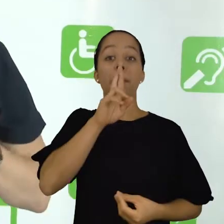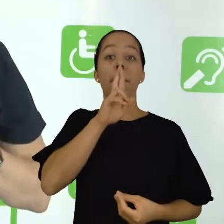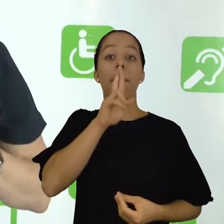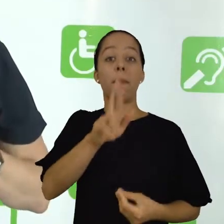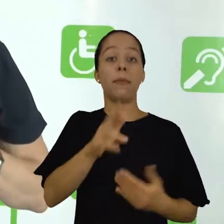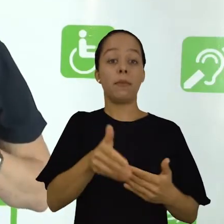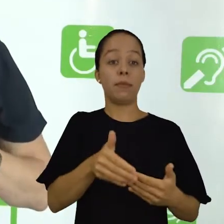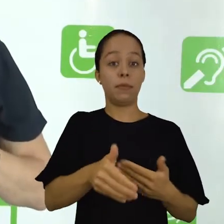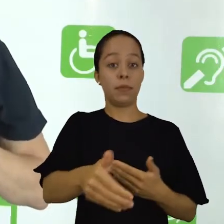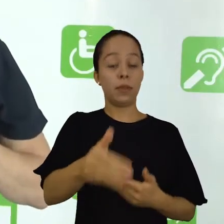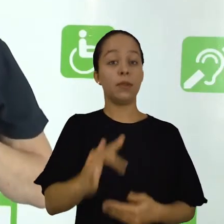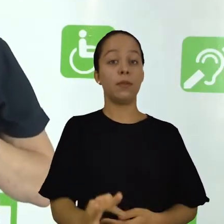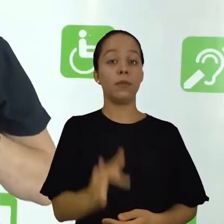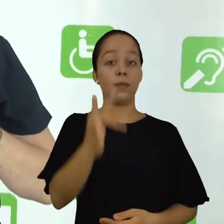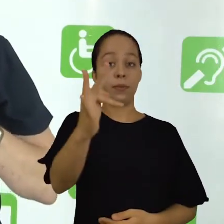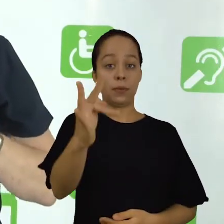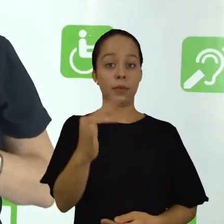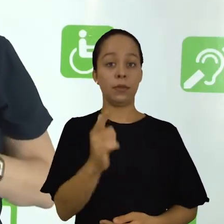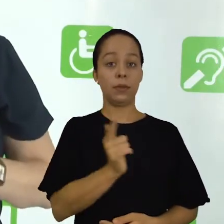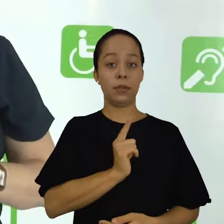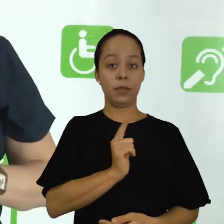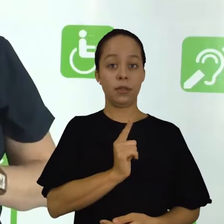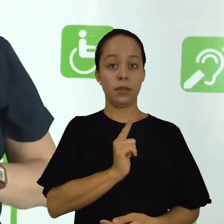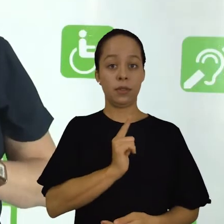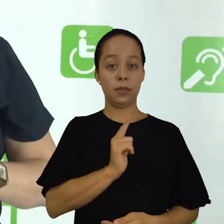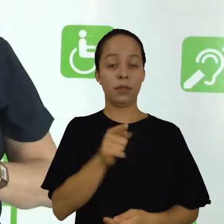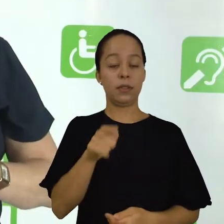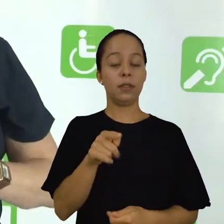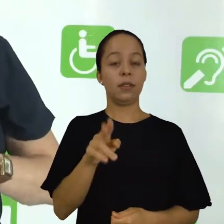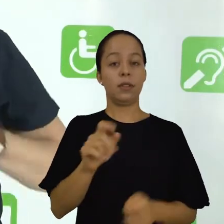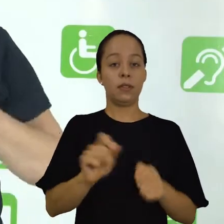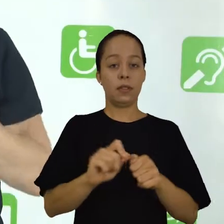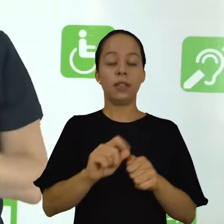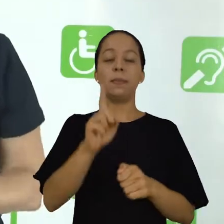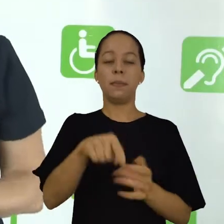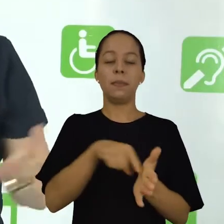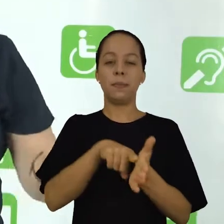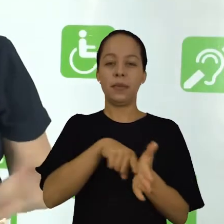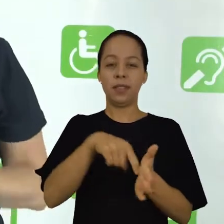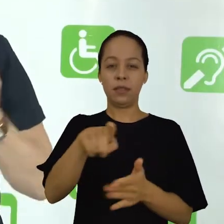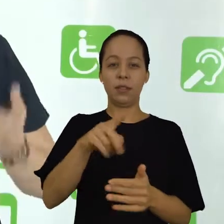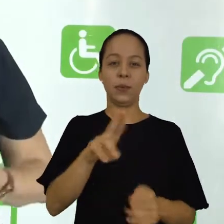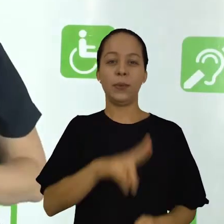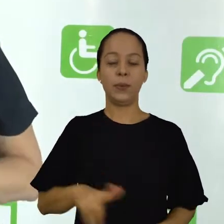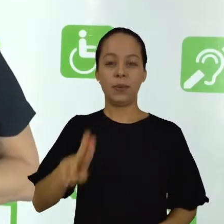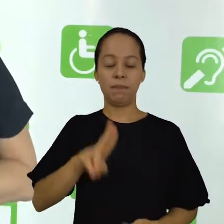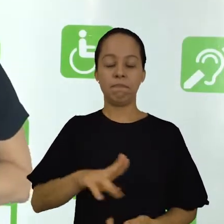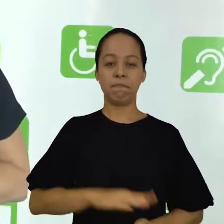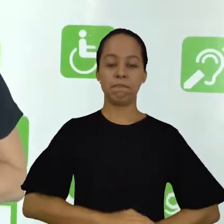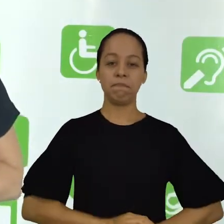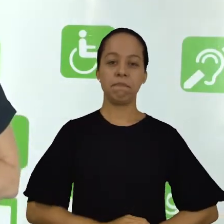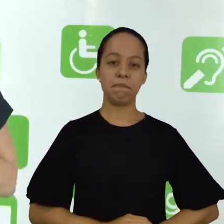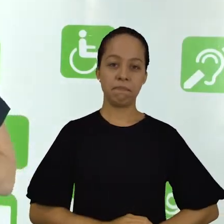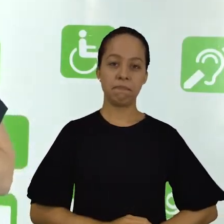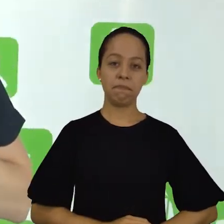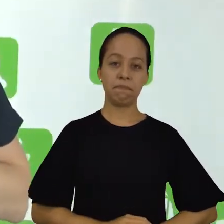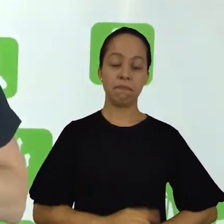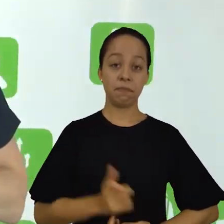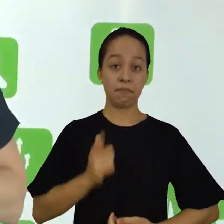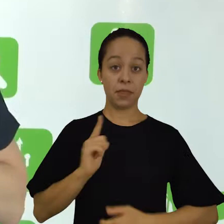que serão feitas por meio da pesquisa que você está realizando.